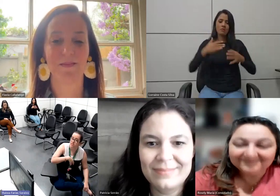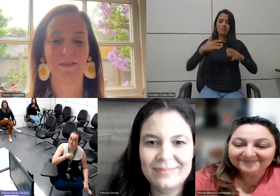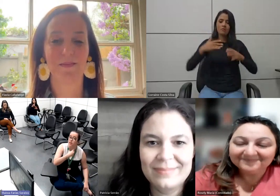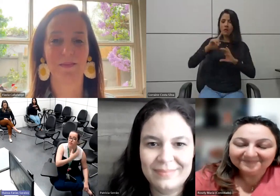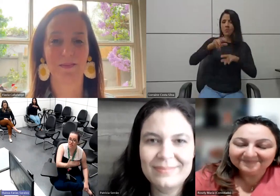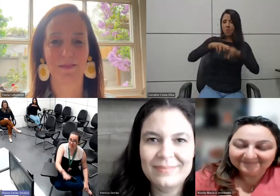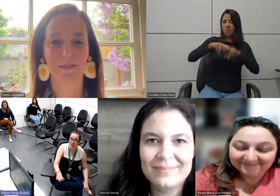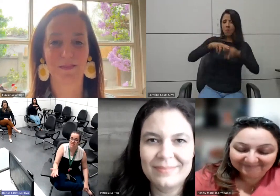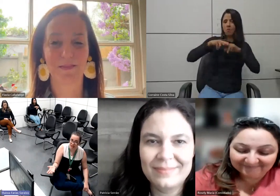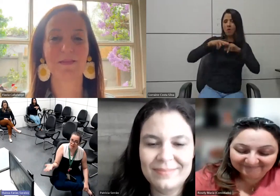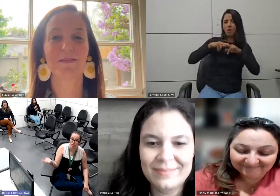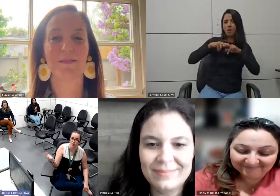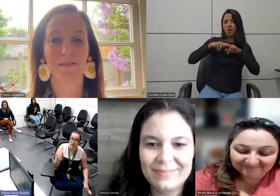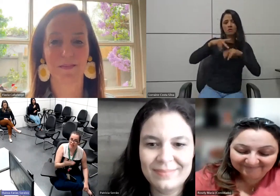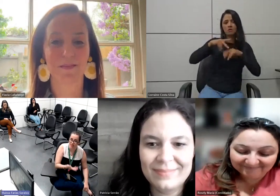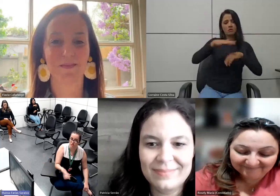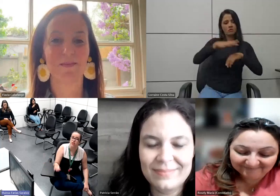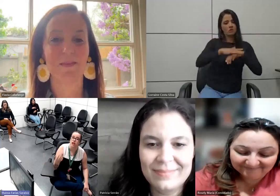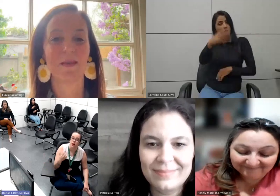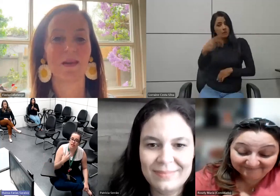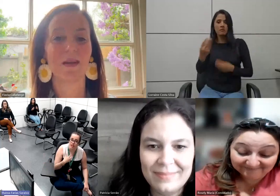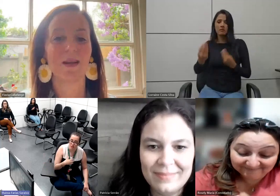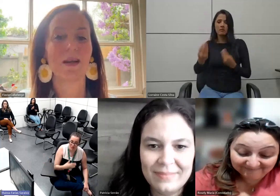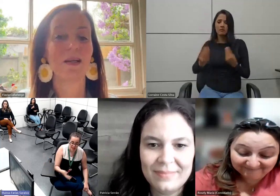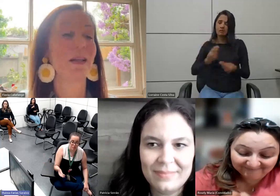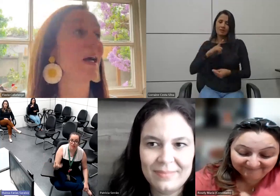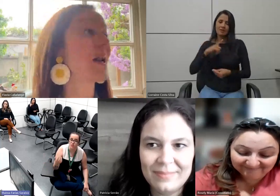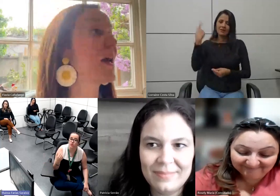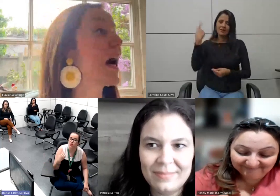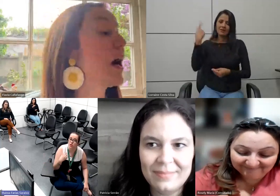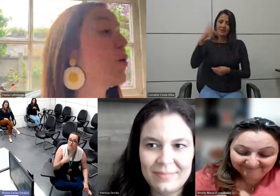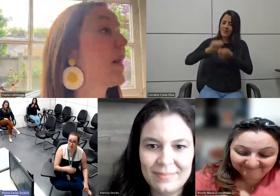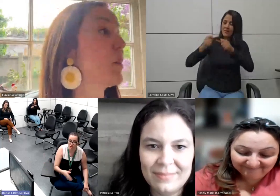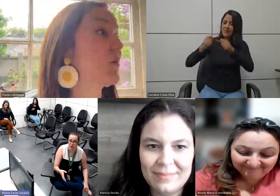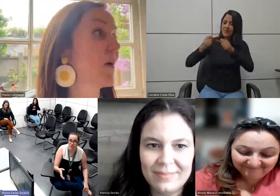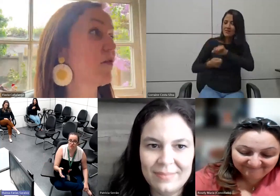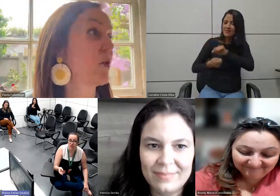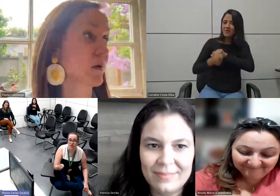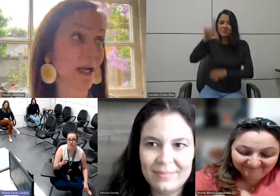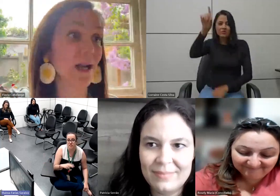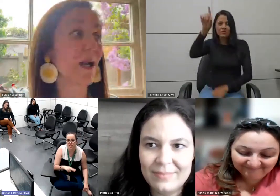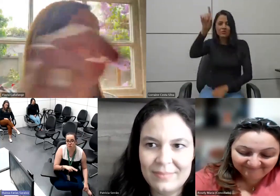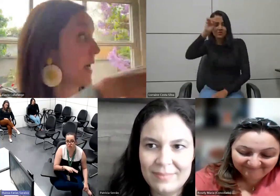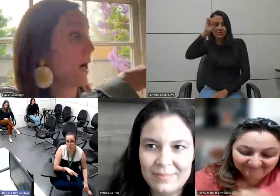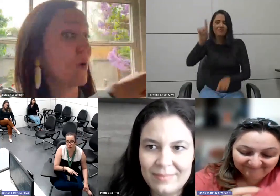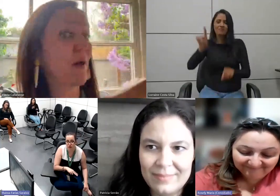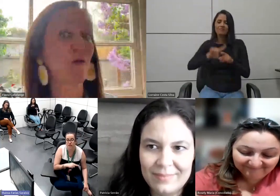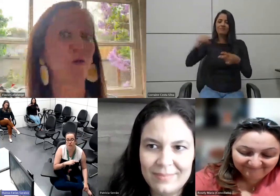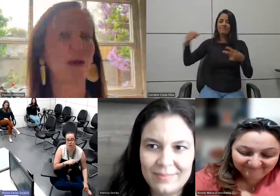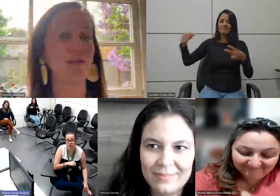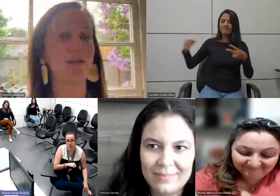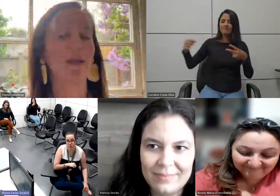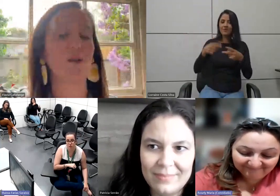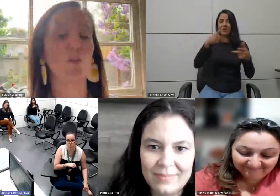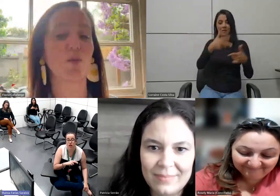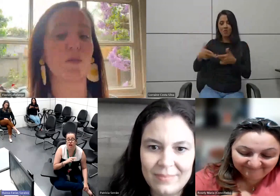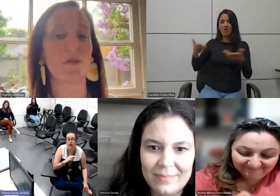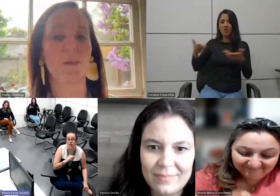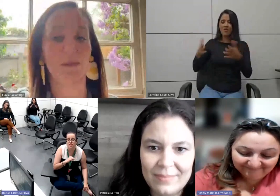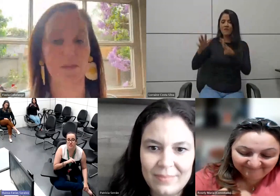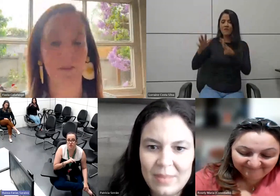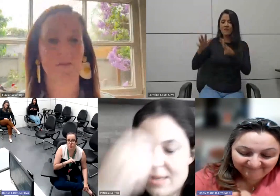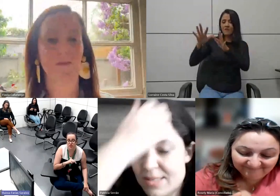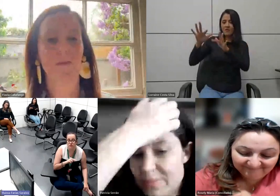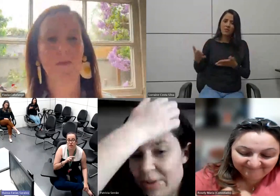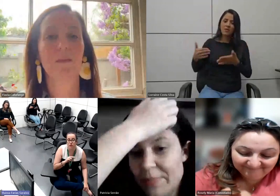da doença mas na vida que elas levam né nas suas adaptações no seu dia a dia e a segunda temporada agora que terminou